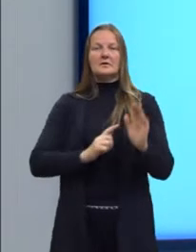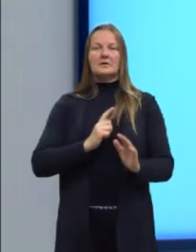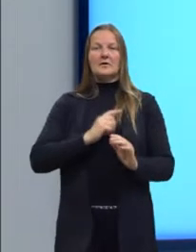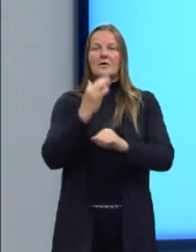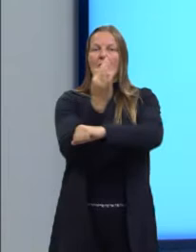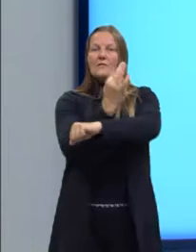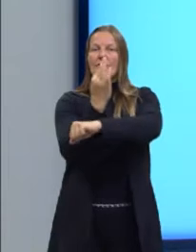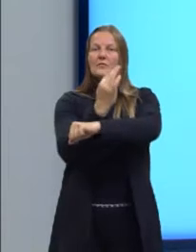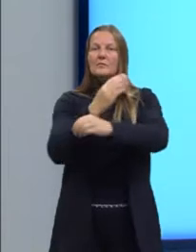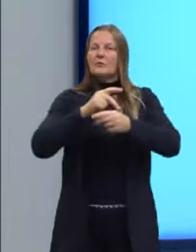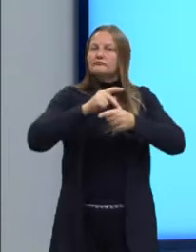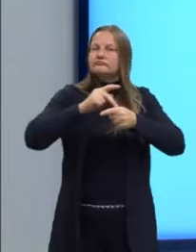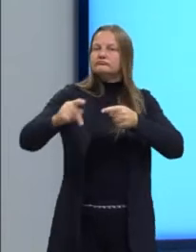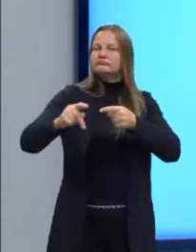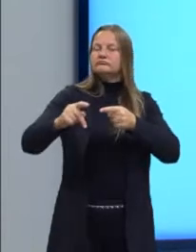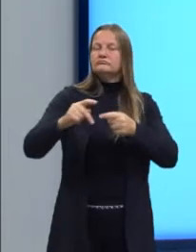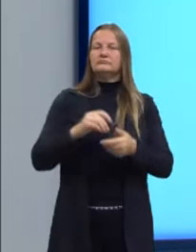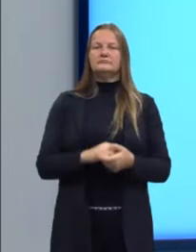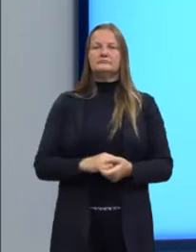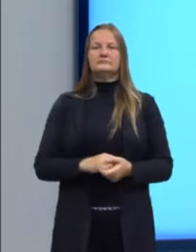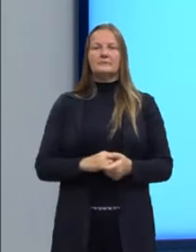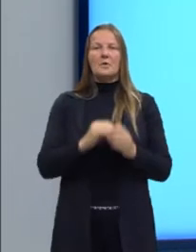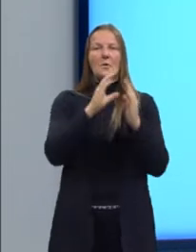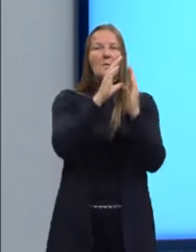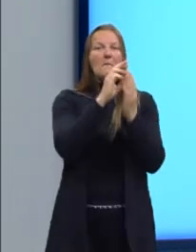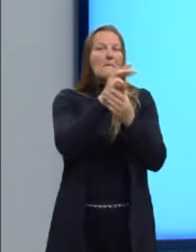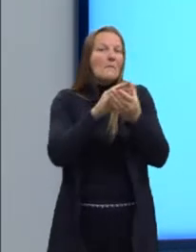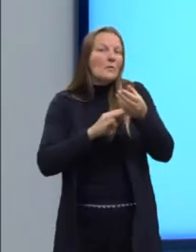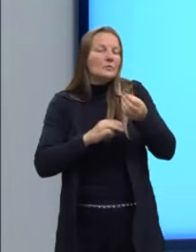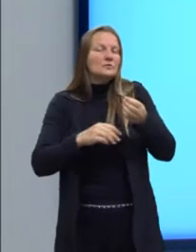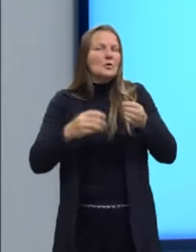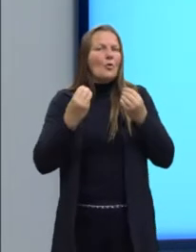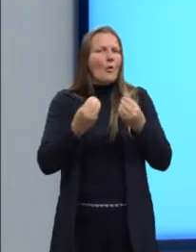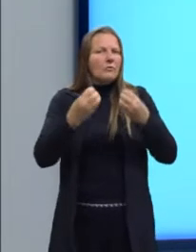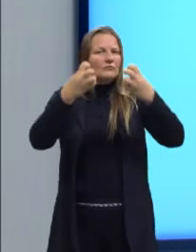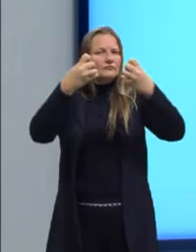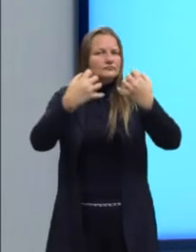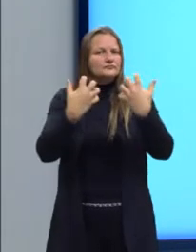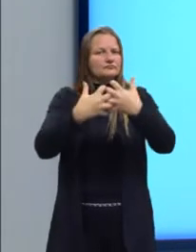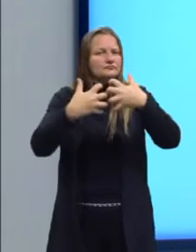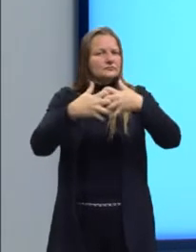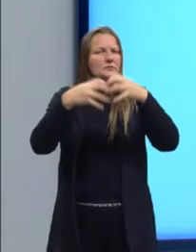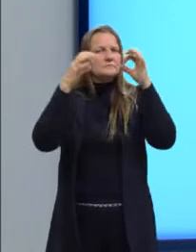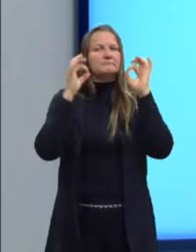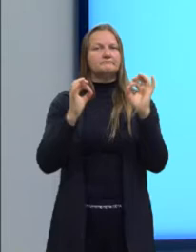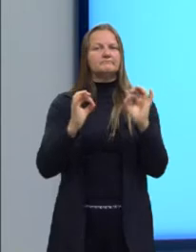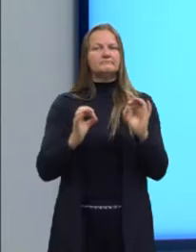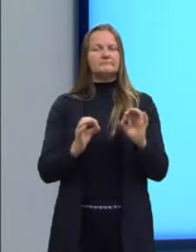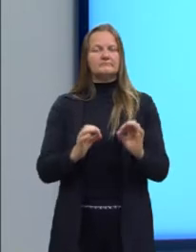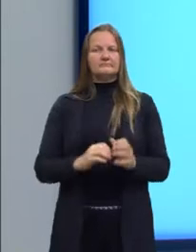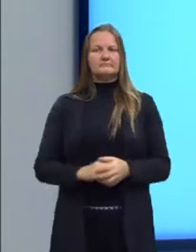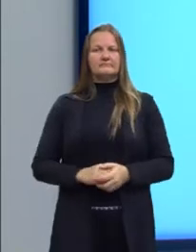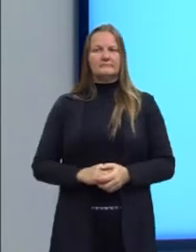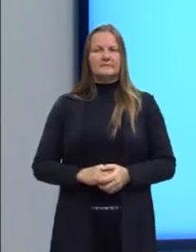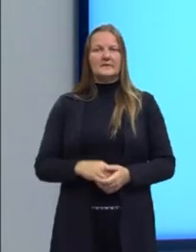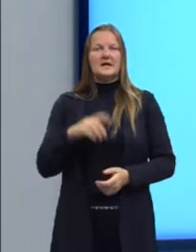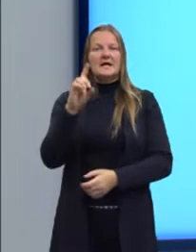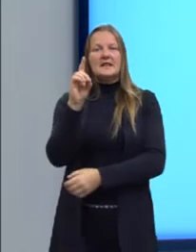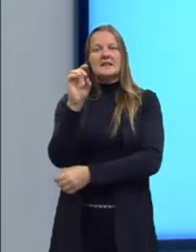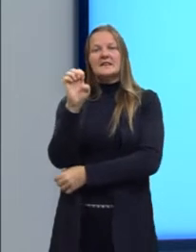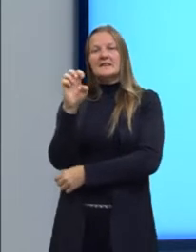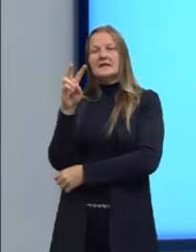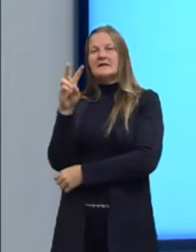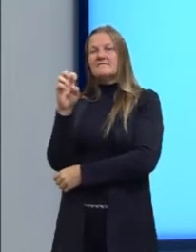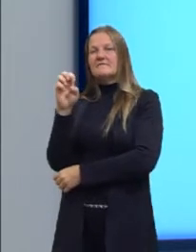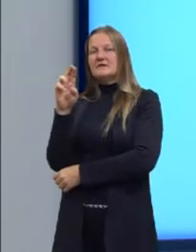determina um padrão, um modo como a língua deveria ser. Como ela deveria ser. Porque ela